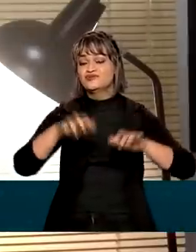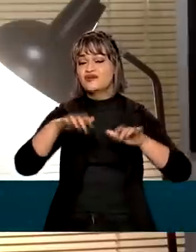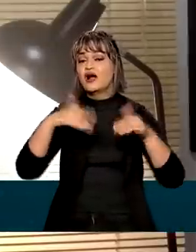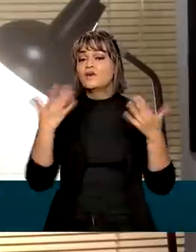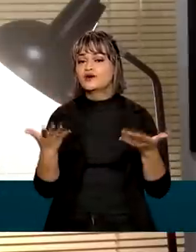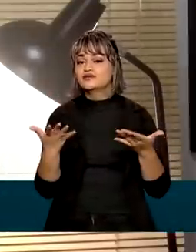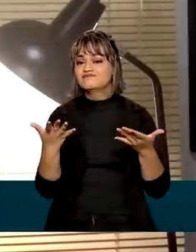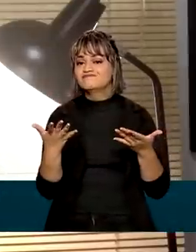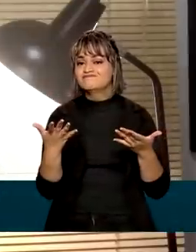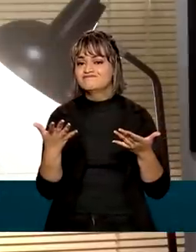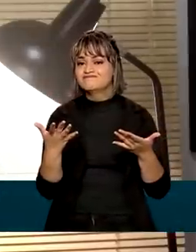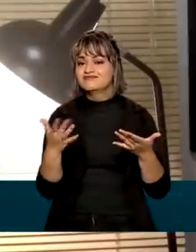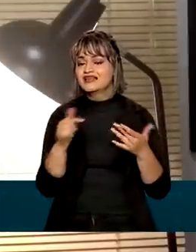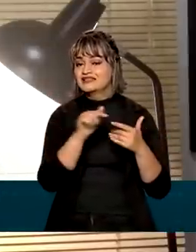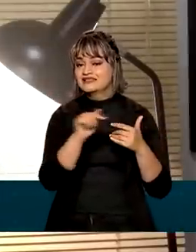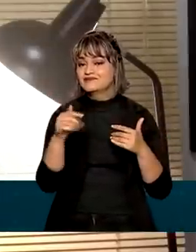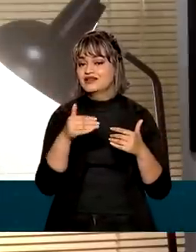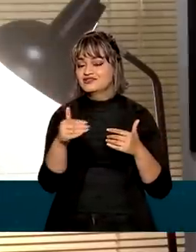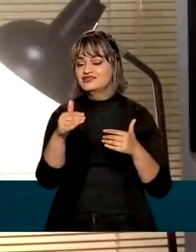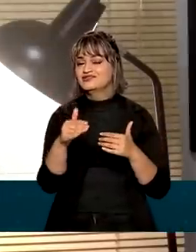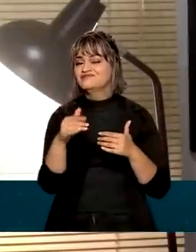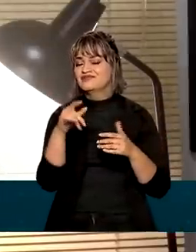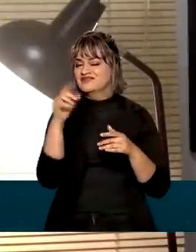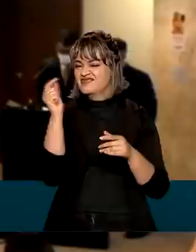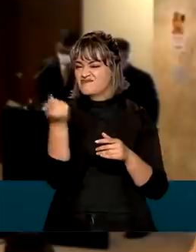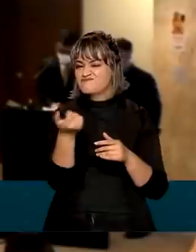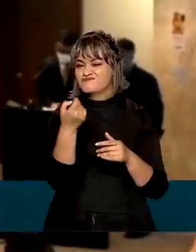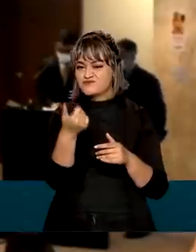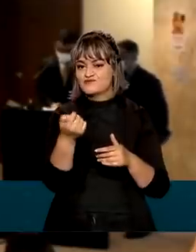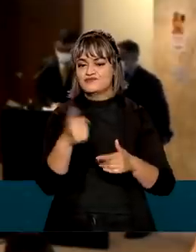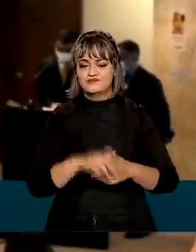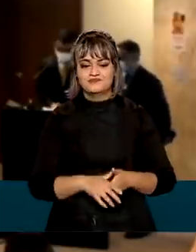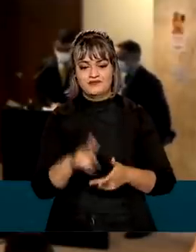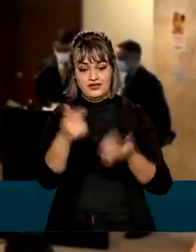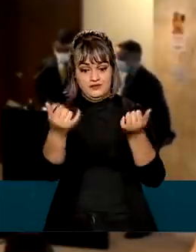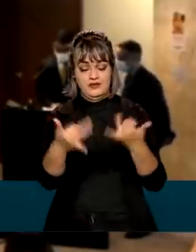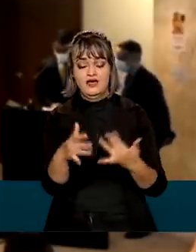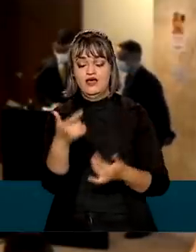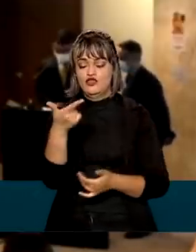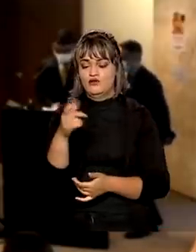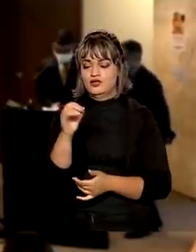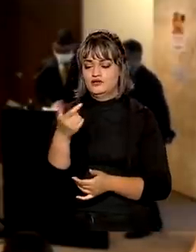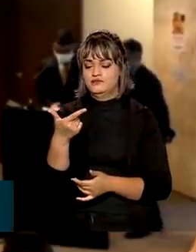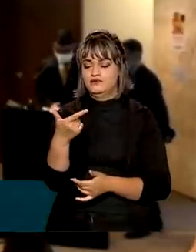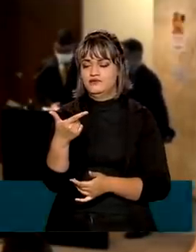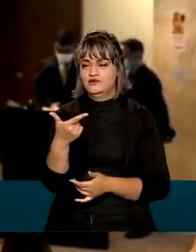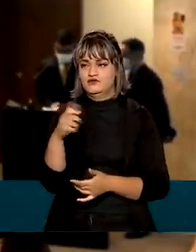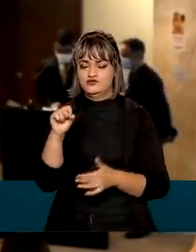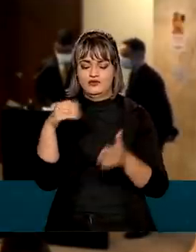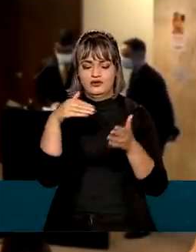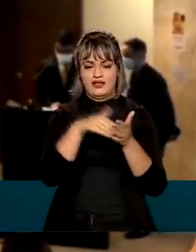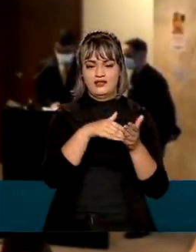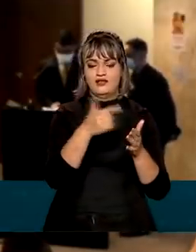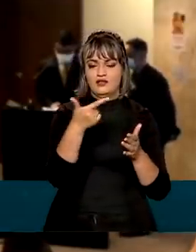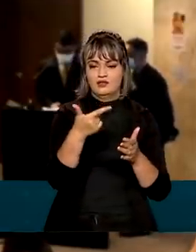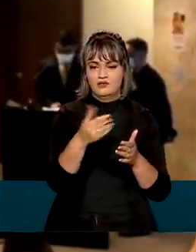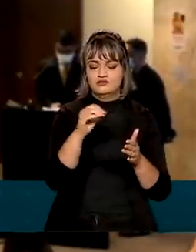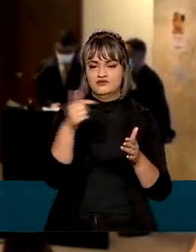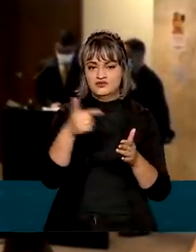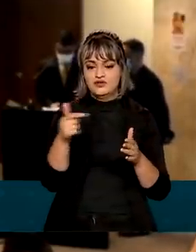próximas semanas continua abaixo do esperado. Entre 2021 e 2022, nós vamos